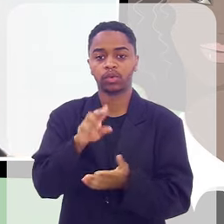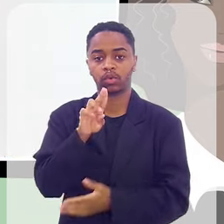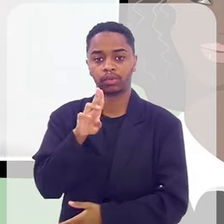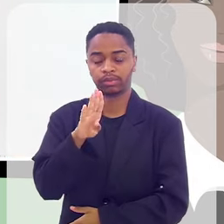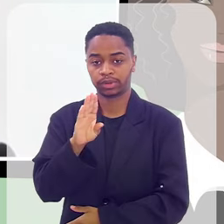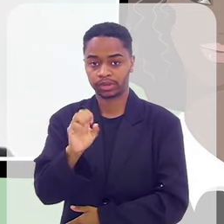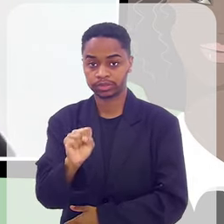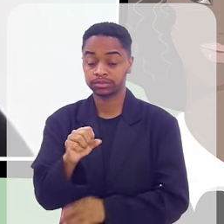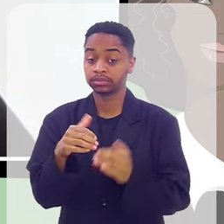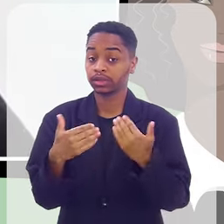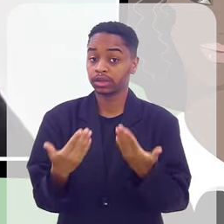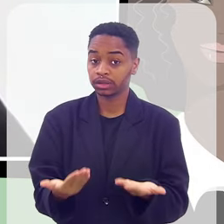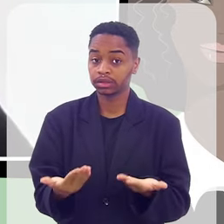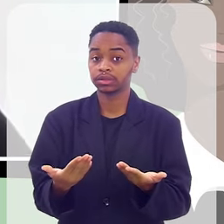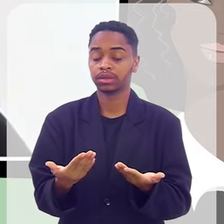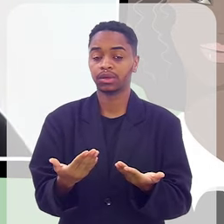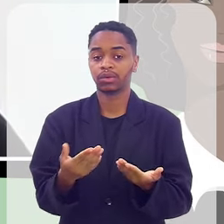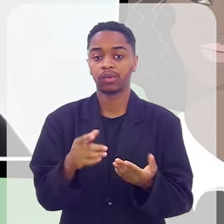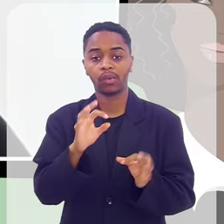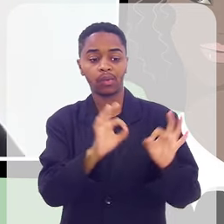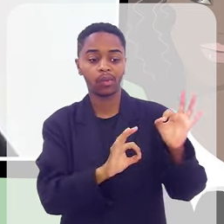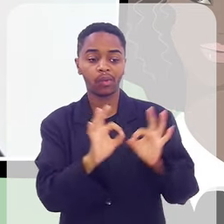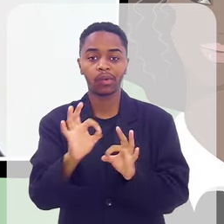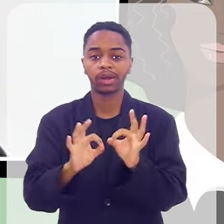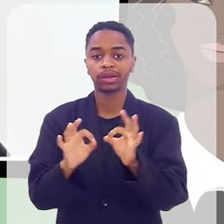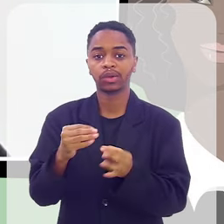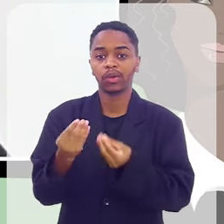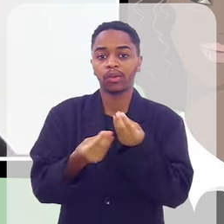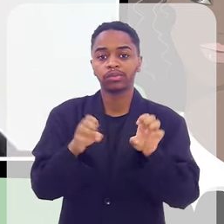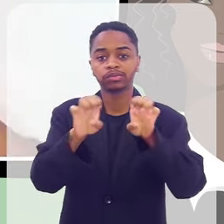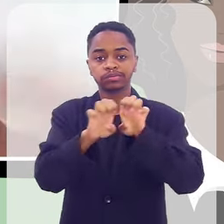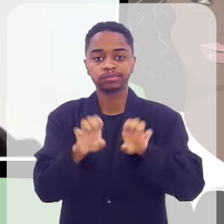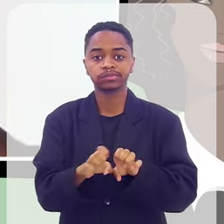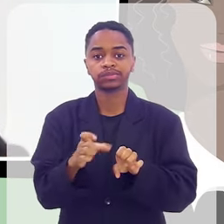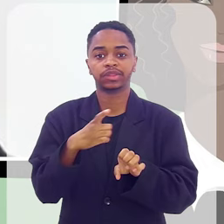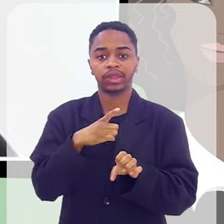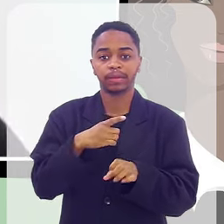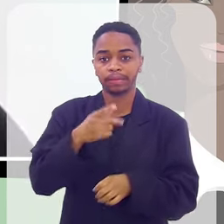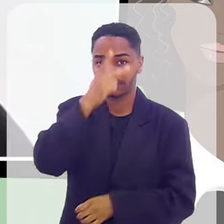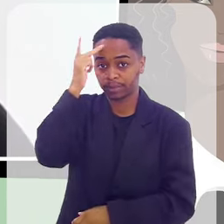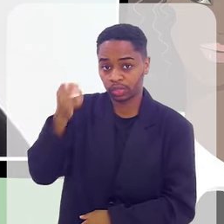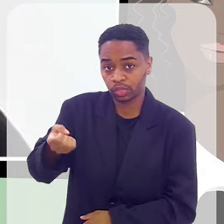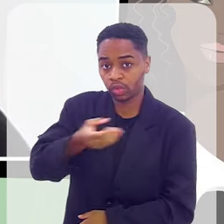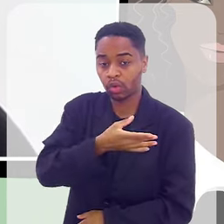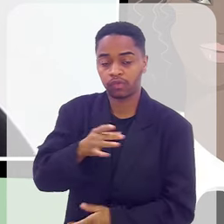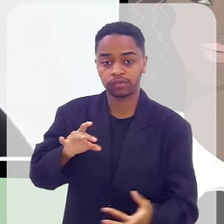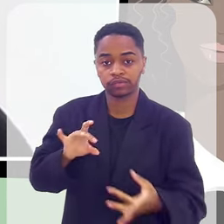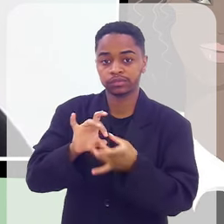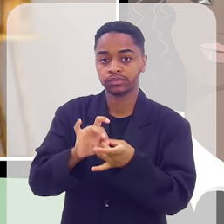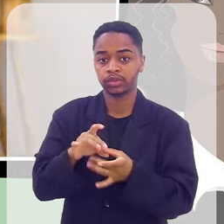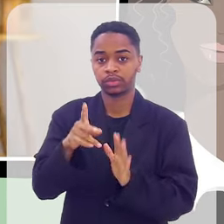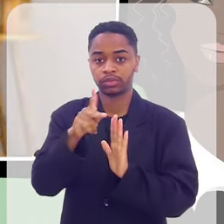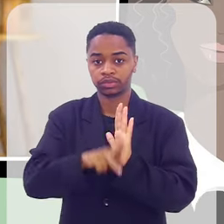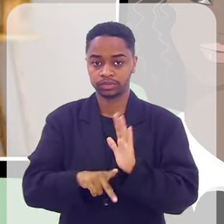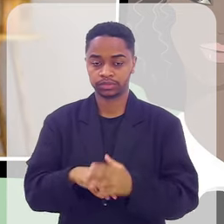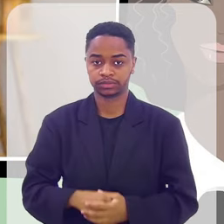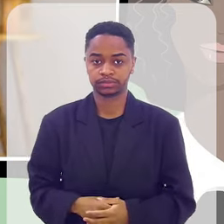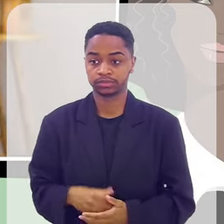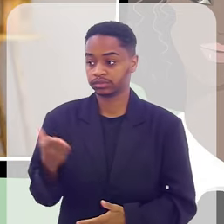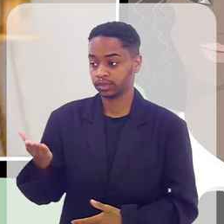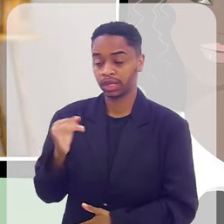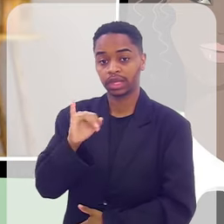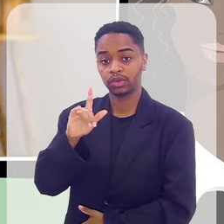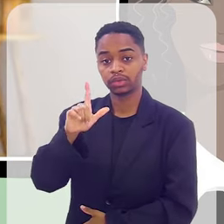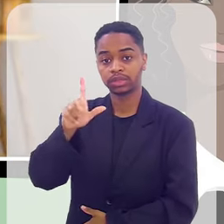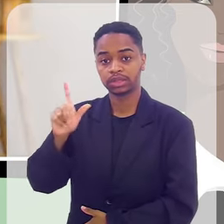assim, se organiza a estruturação de chegada de pessoas ao projeto. Hilda, quando você chegou